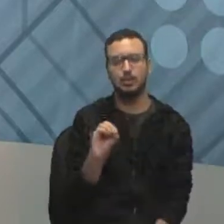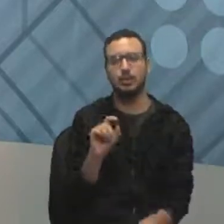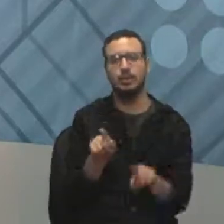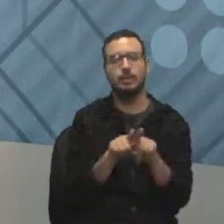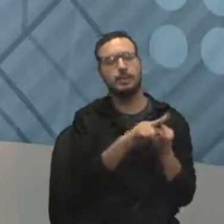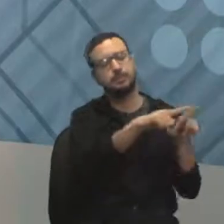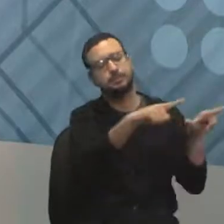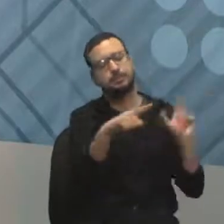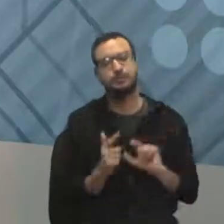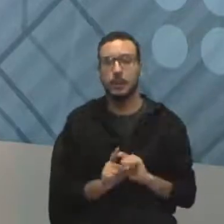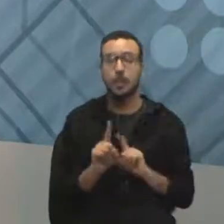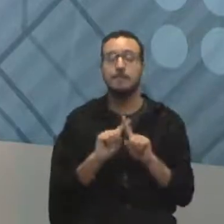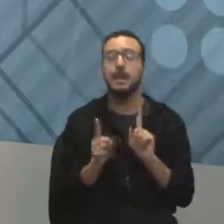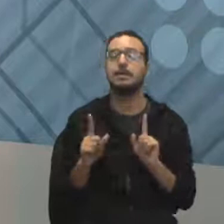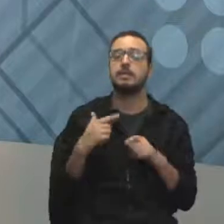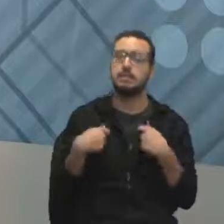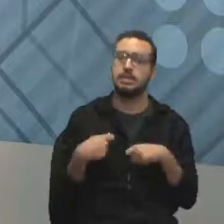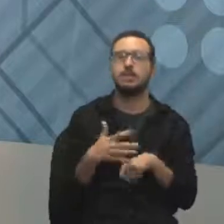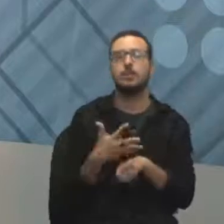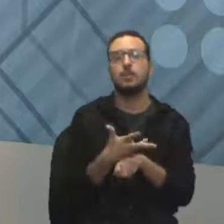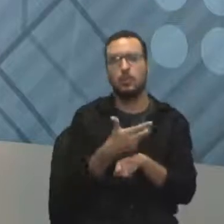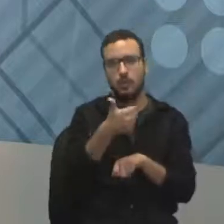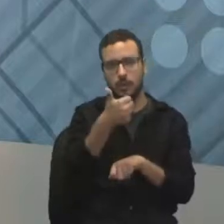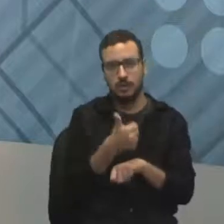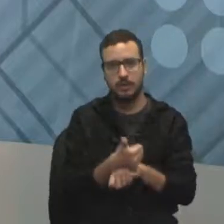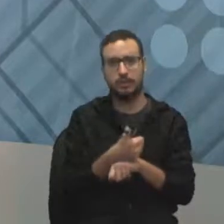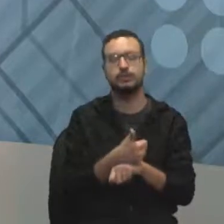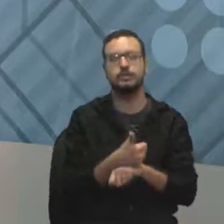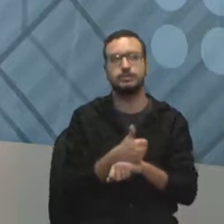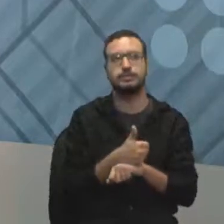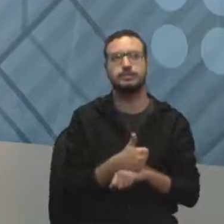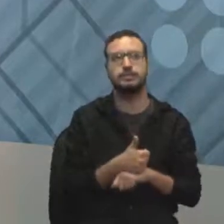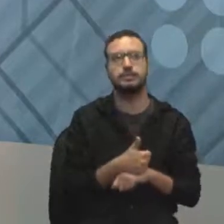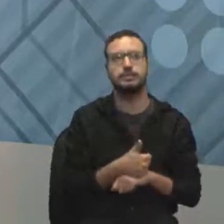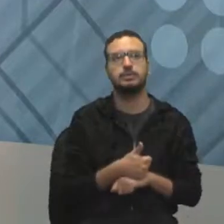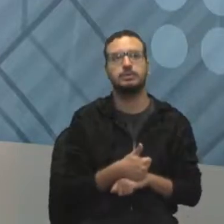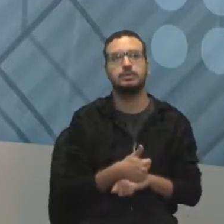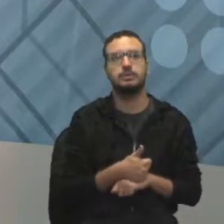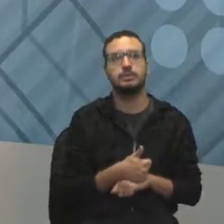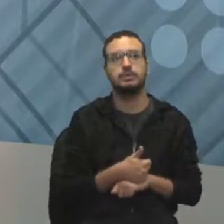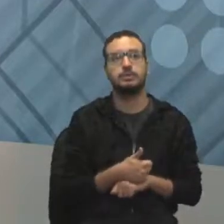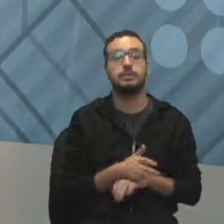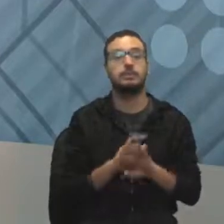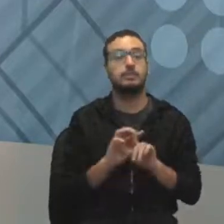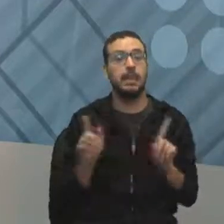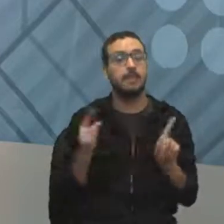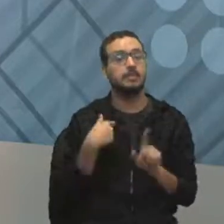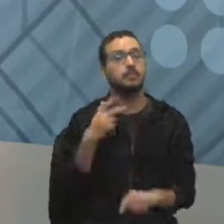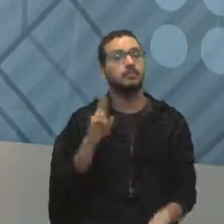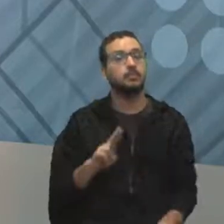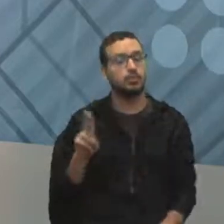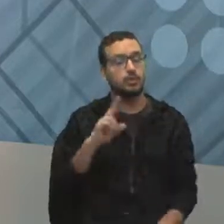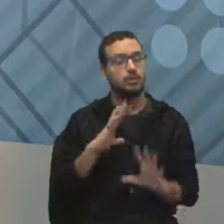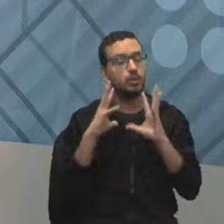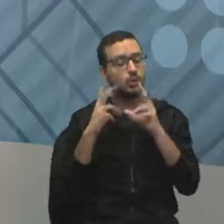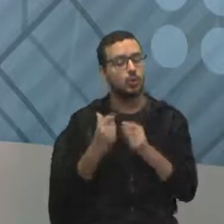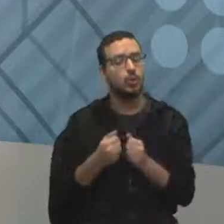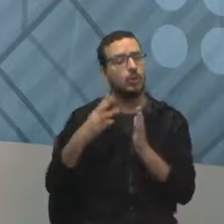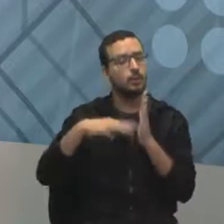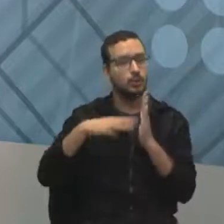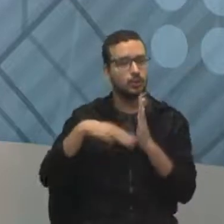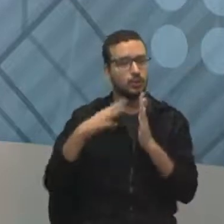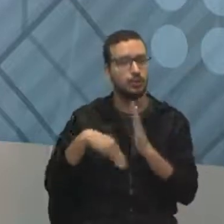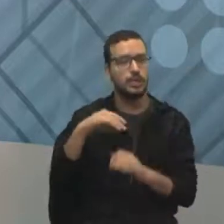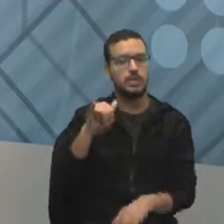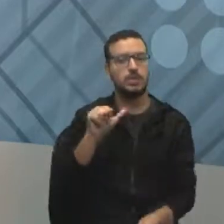com qualidade, com ambiental, com segurança, mas a gente não vai trabalhar. Combinado? Mas eu vou utilizar toda a metodologia das